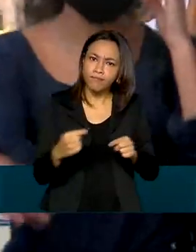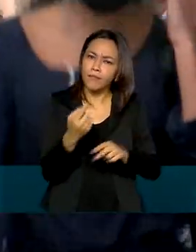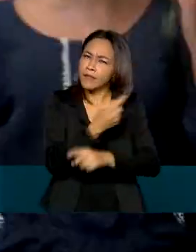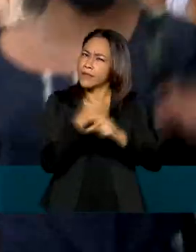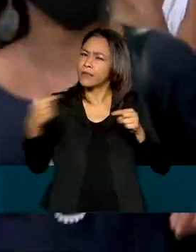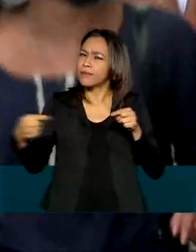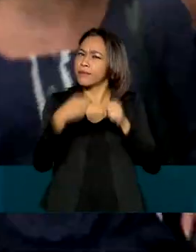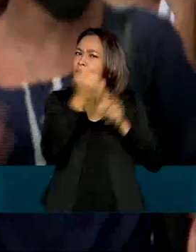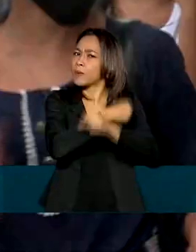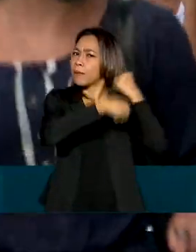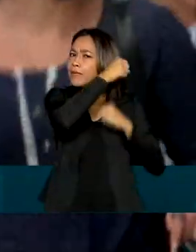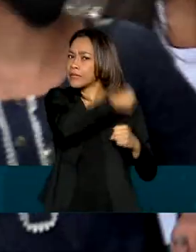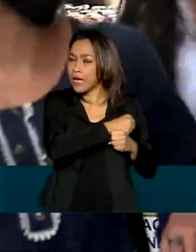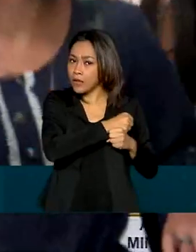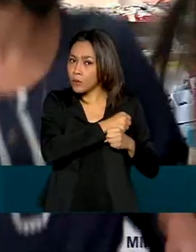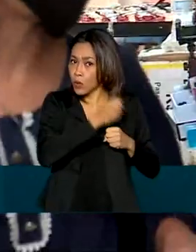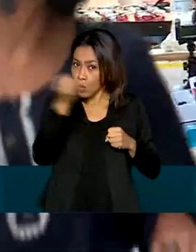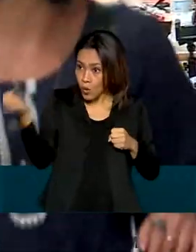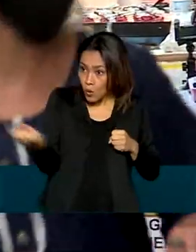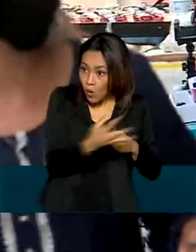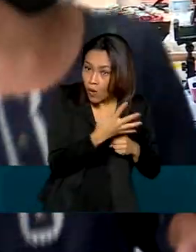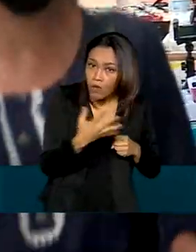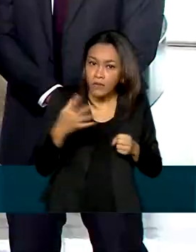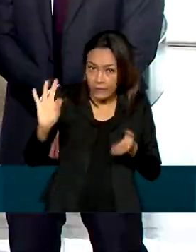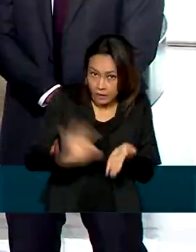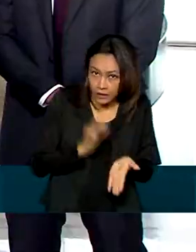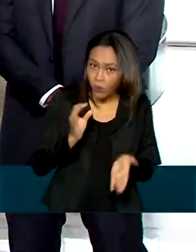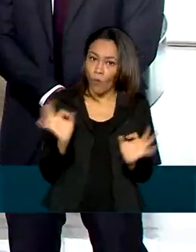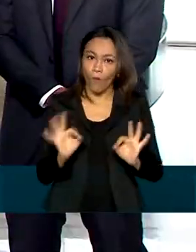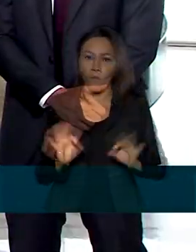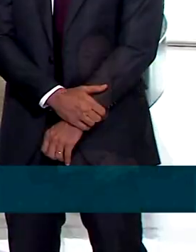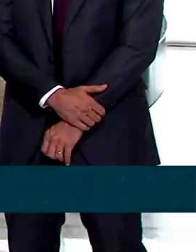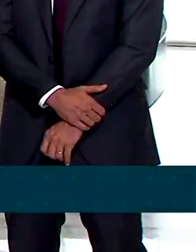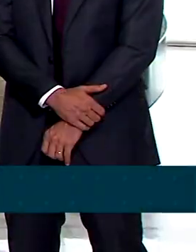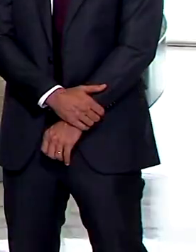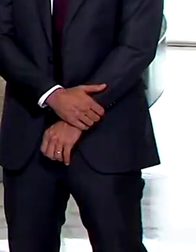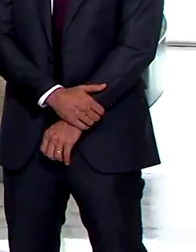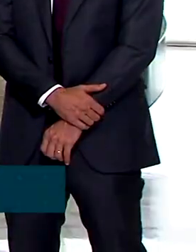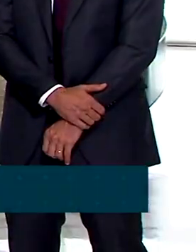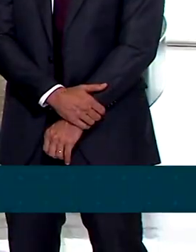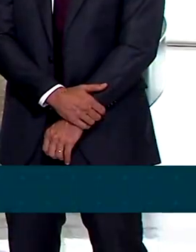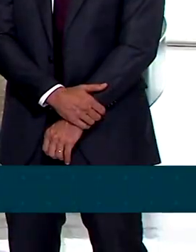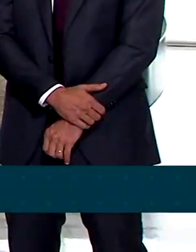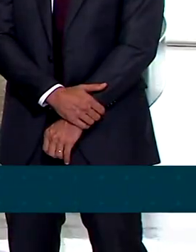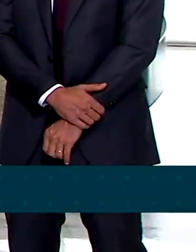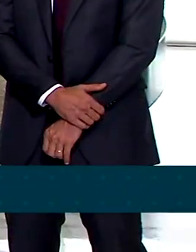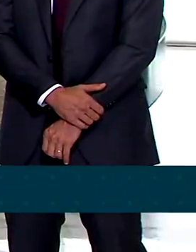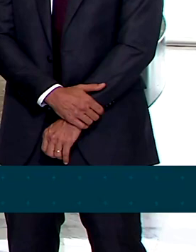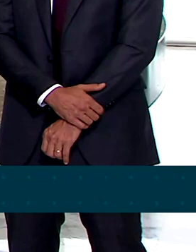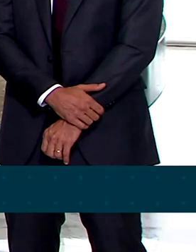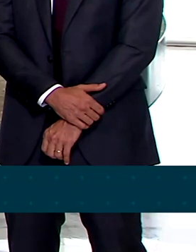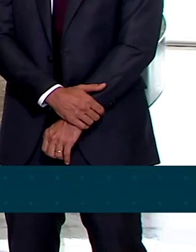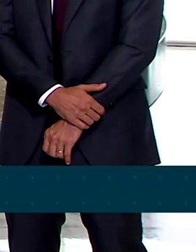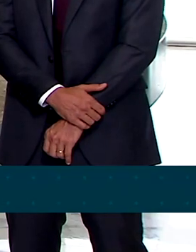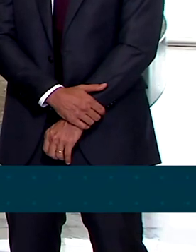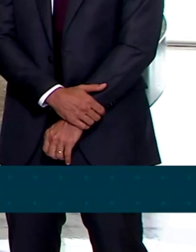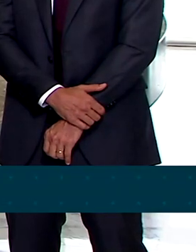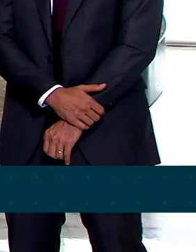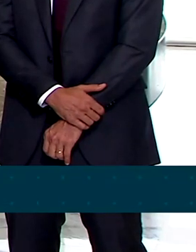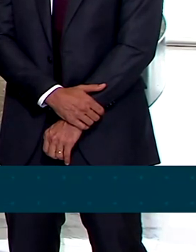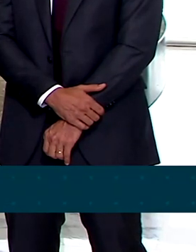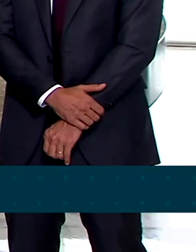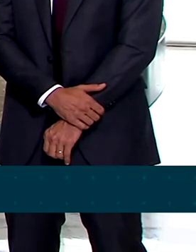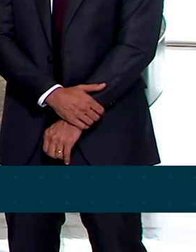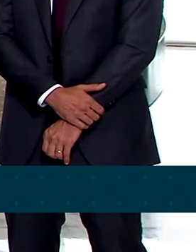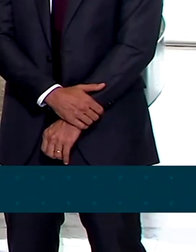passado, pois não haverá uma nova fase de inscrições. Qual é a nossa expectativa? Que mais da metade das